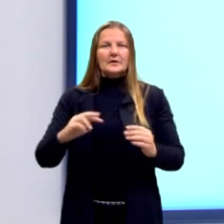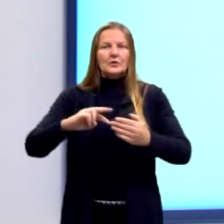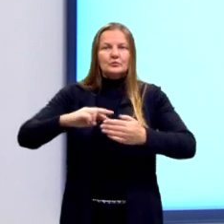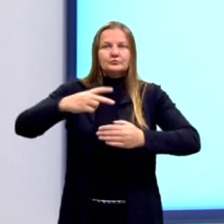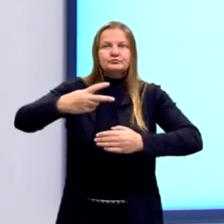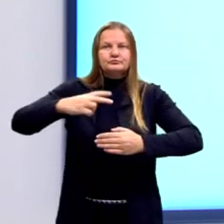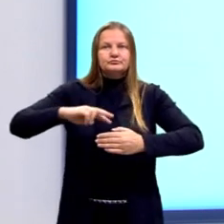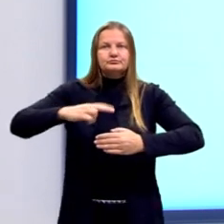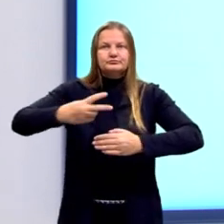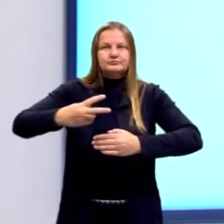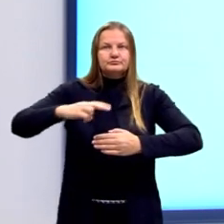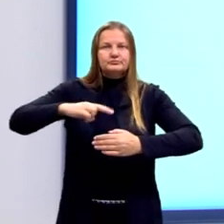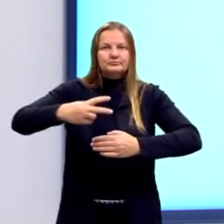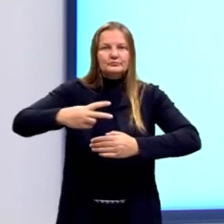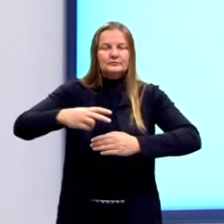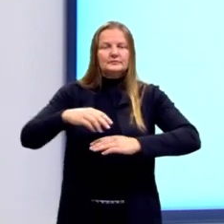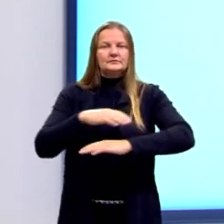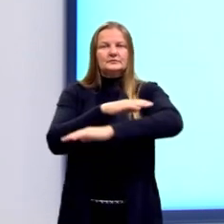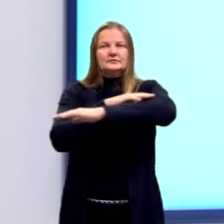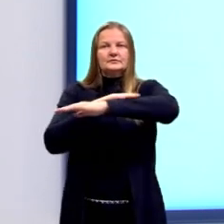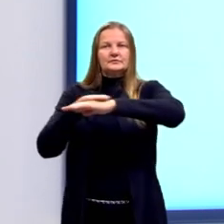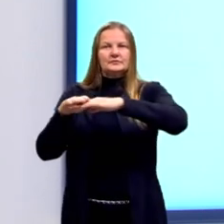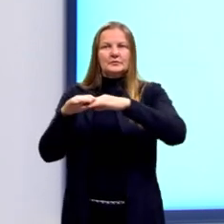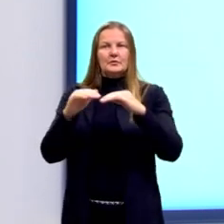dobro ali da nossa base média.